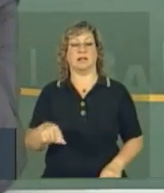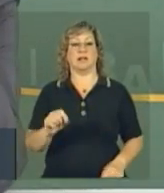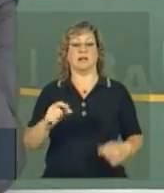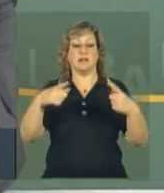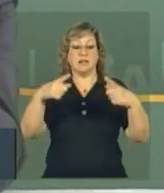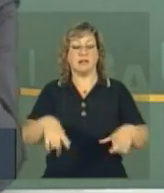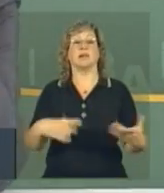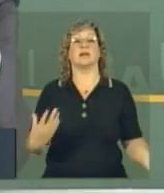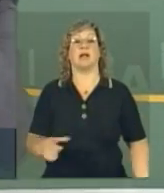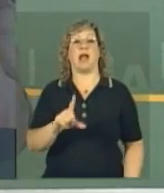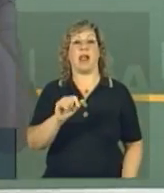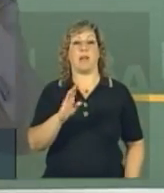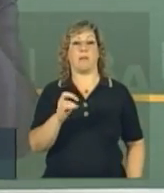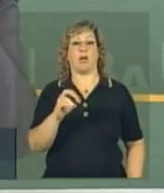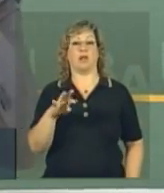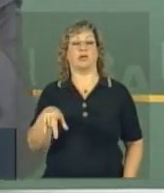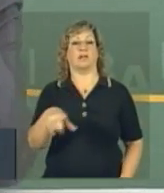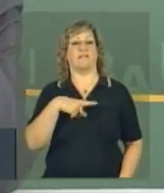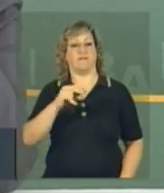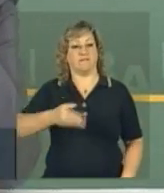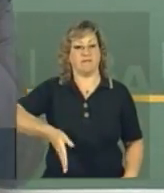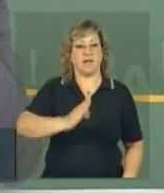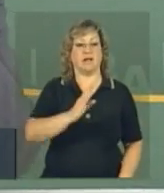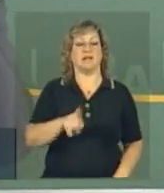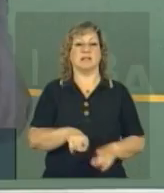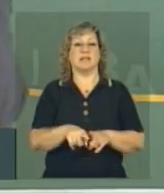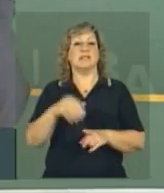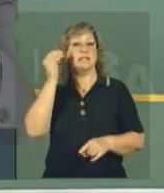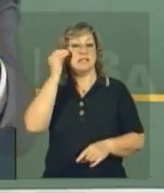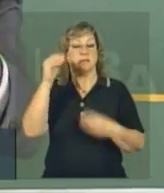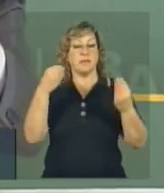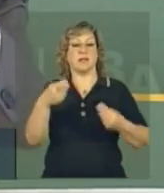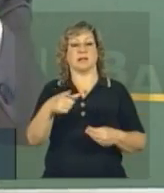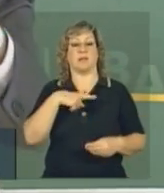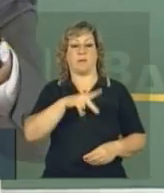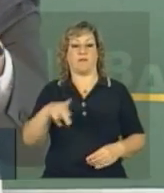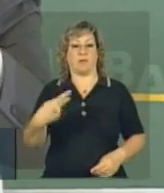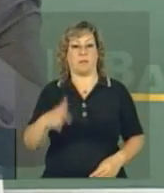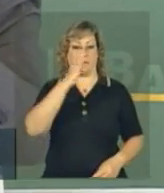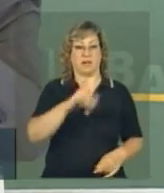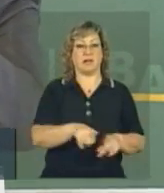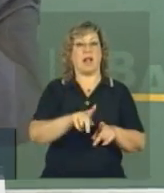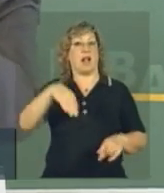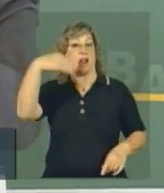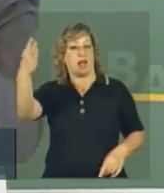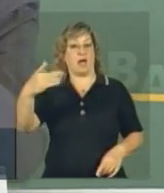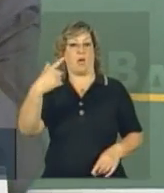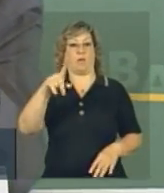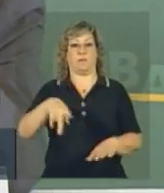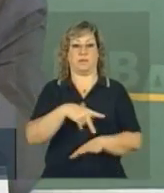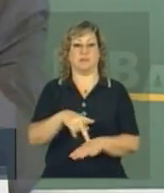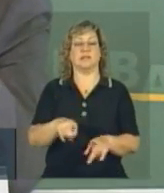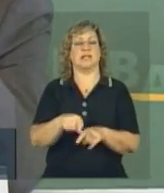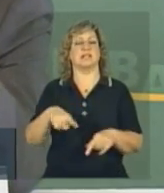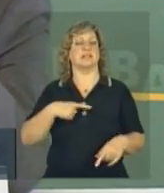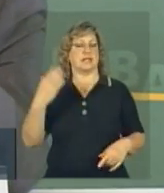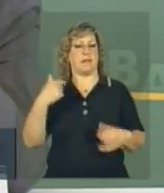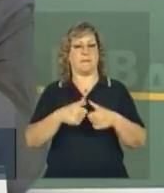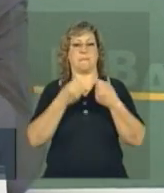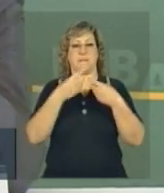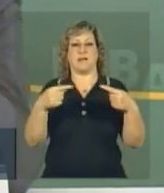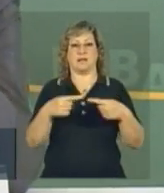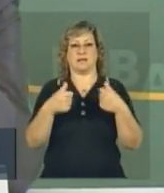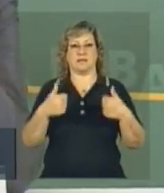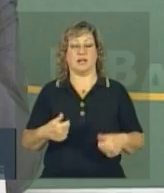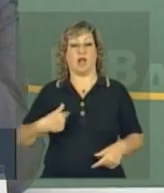ele vai, da relação entre os pesquisadores, o seu orientador no Brasil, o seu orientador no exterior. Então, isso estava bem estabelecido. Nós tínhamos uma